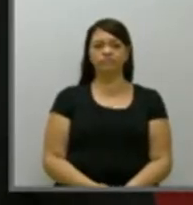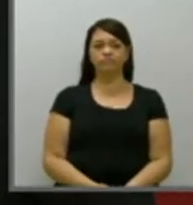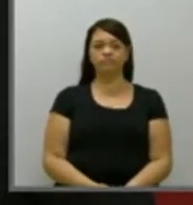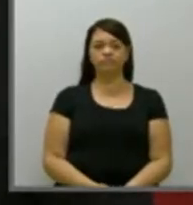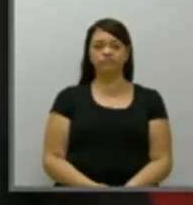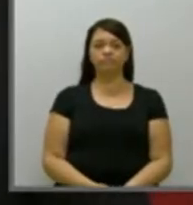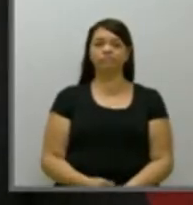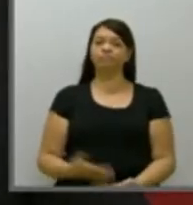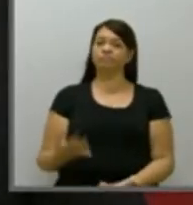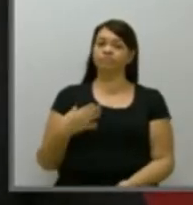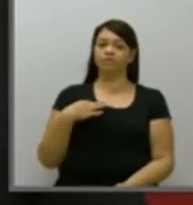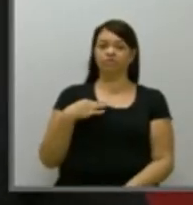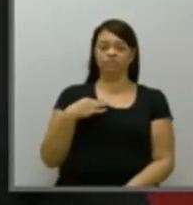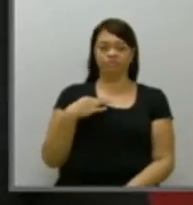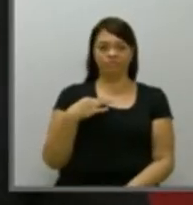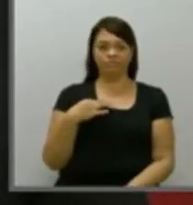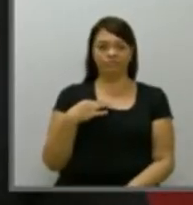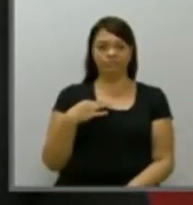Candidata Anabel.